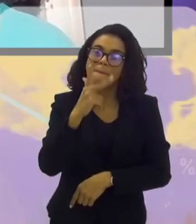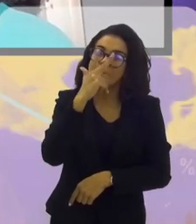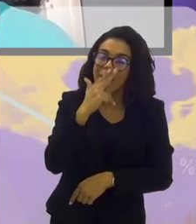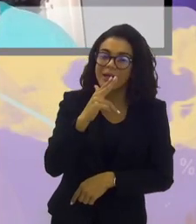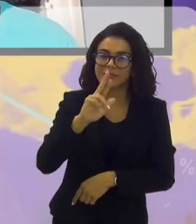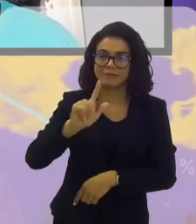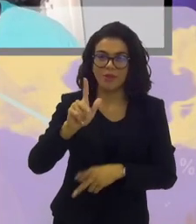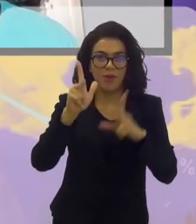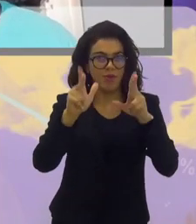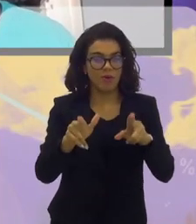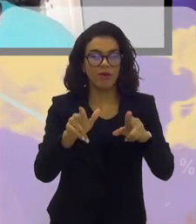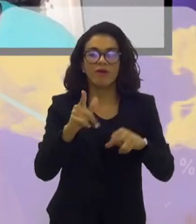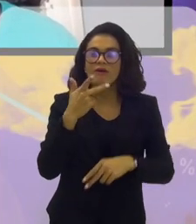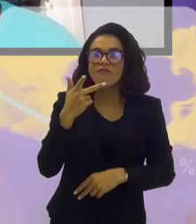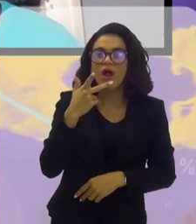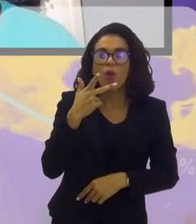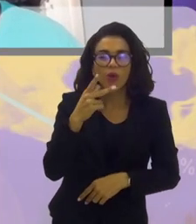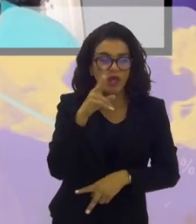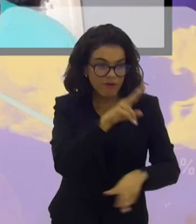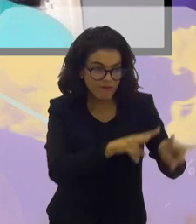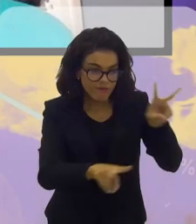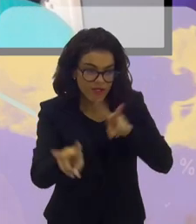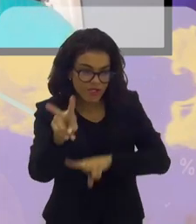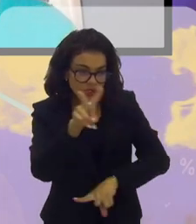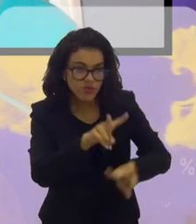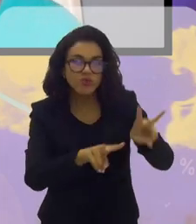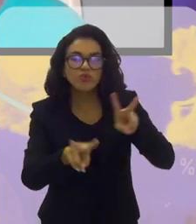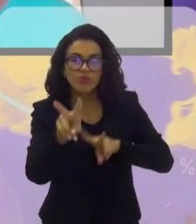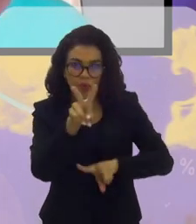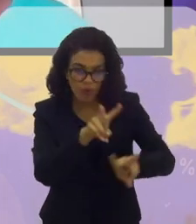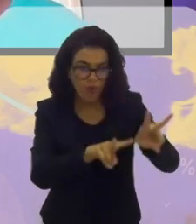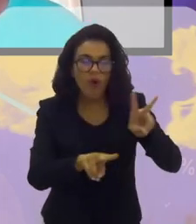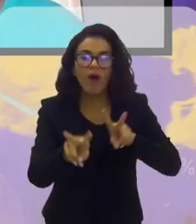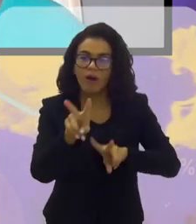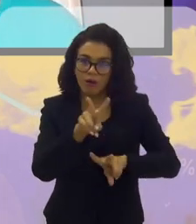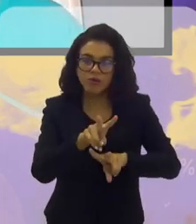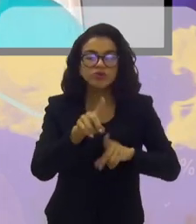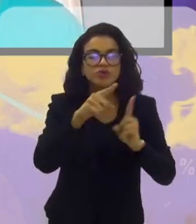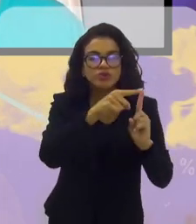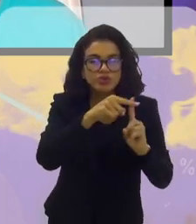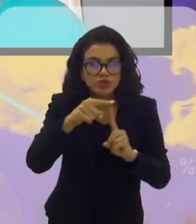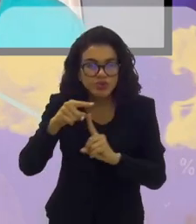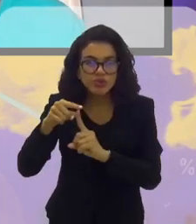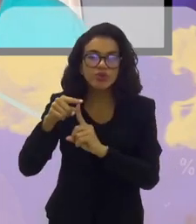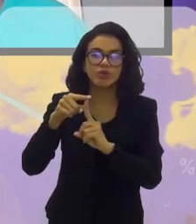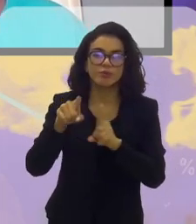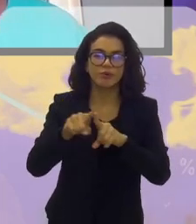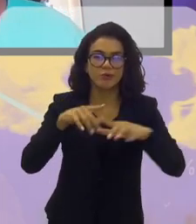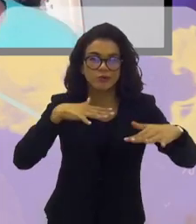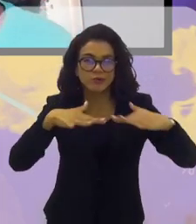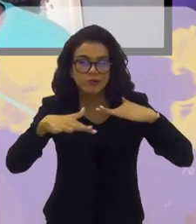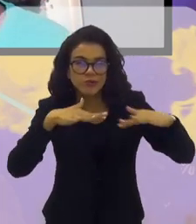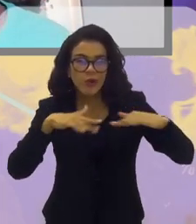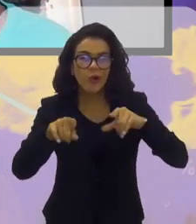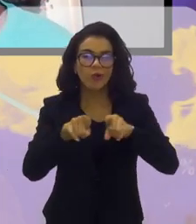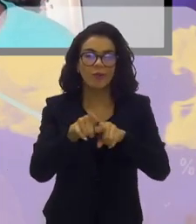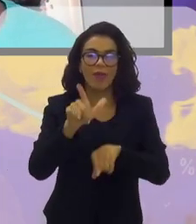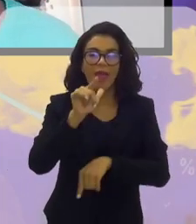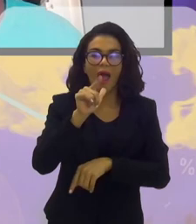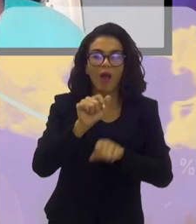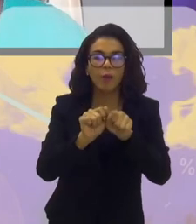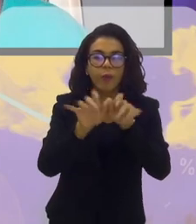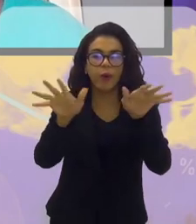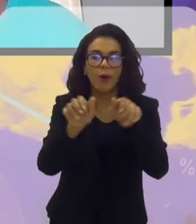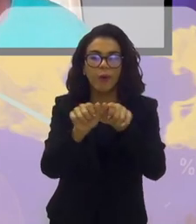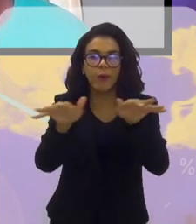é igual. Vamos lá. Você diz a parte física que você quer tocar no assunto. física, o tipo de jogo, molhar o